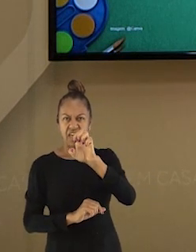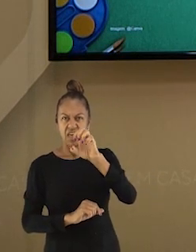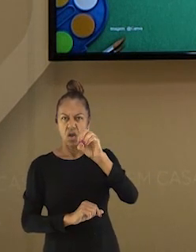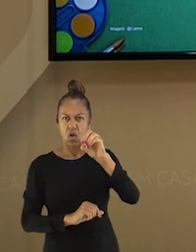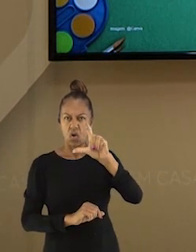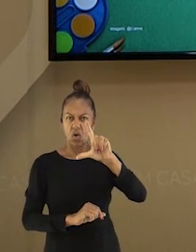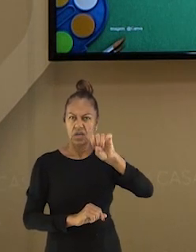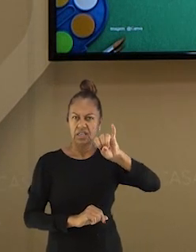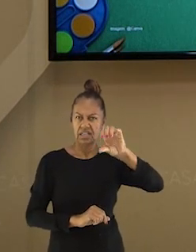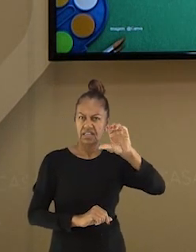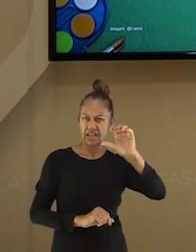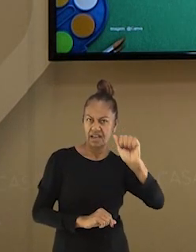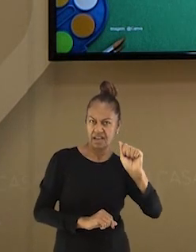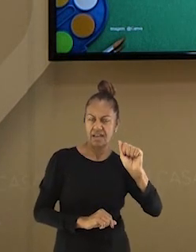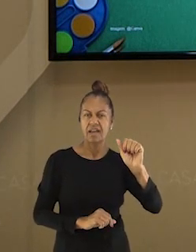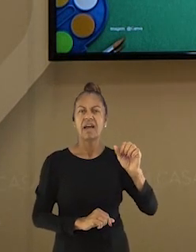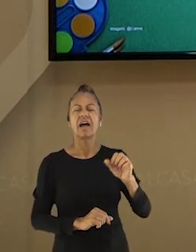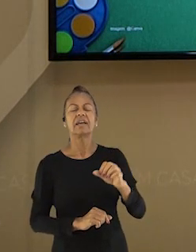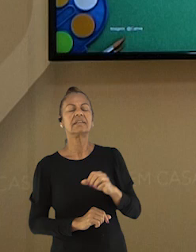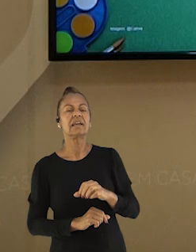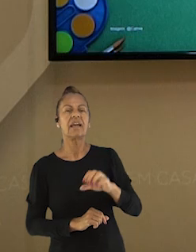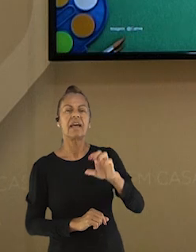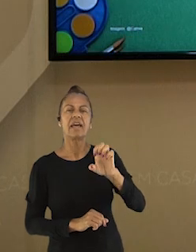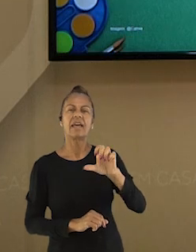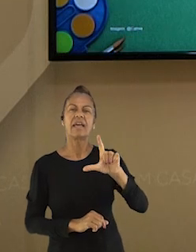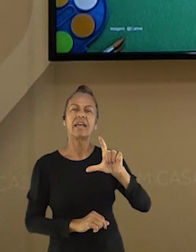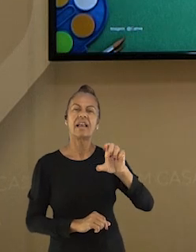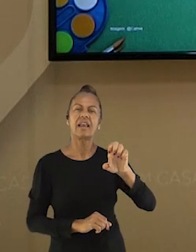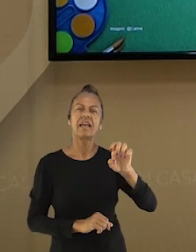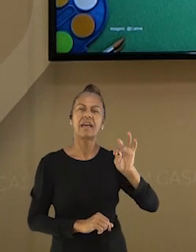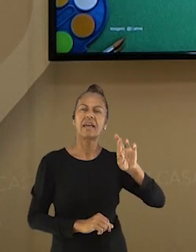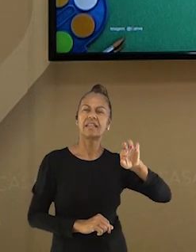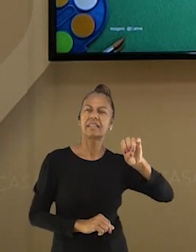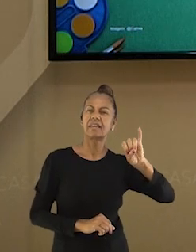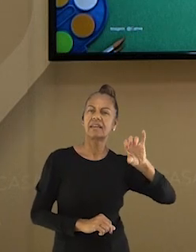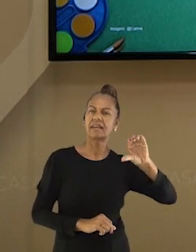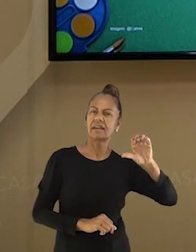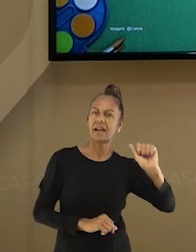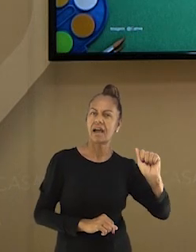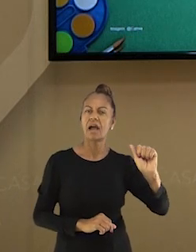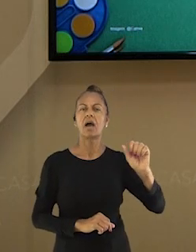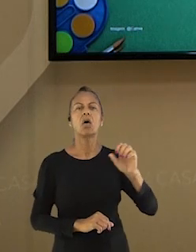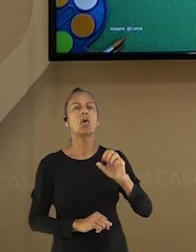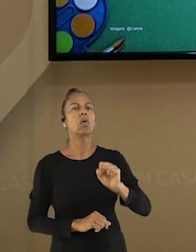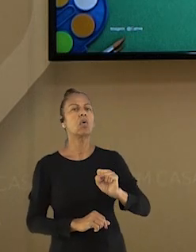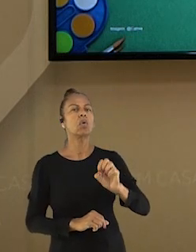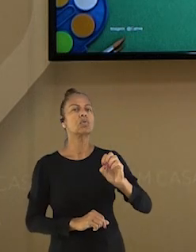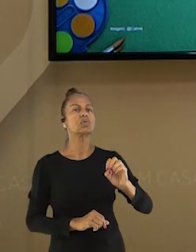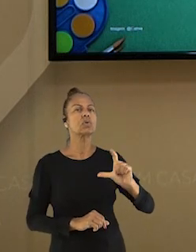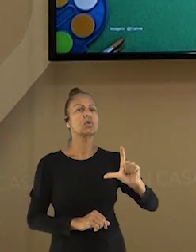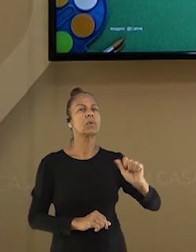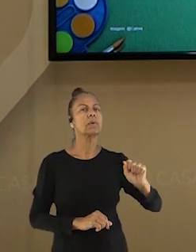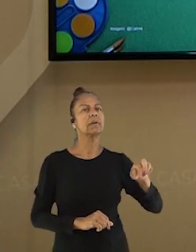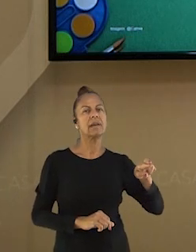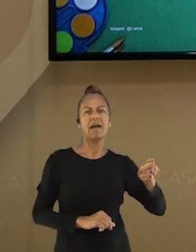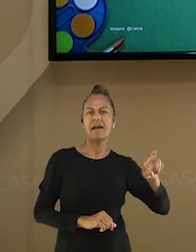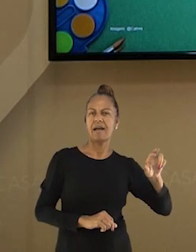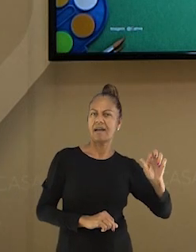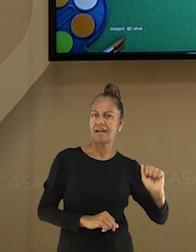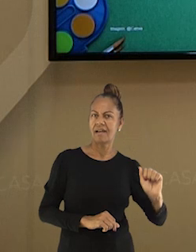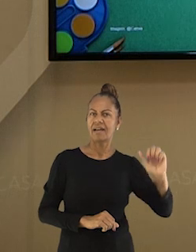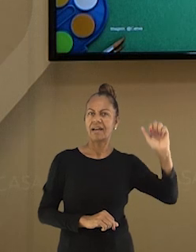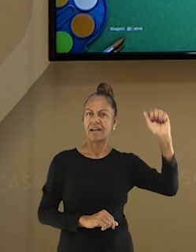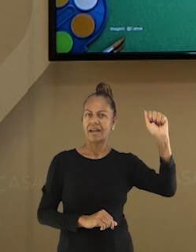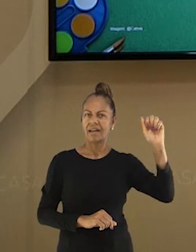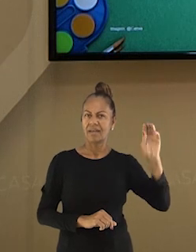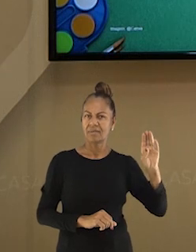Brasil é Letra A, a energia eólica? Letra B, a energia elétrica? Ou letra C,